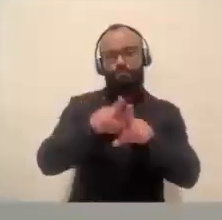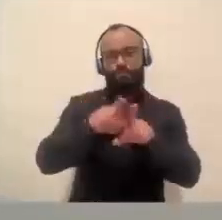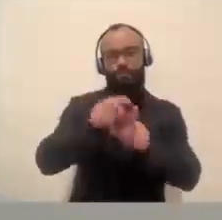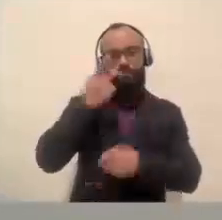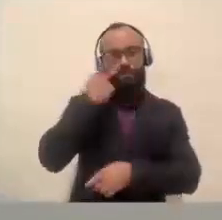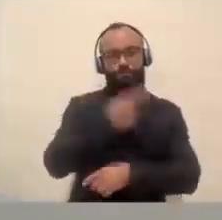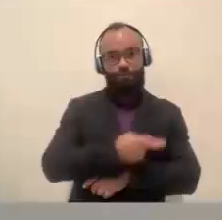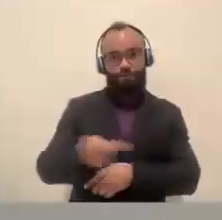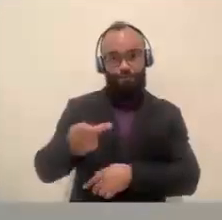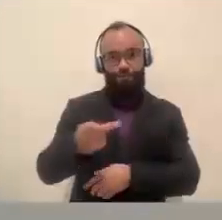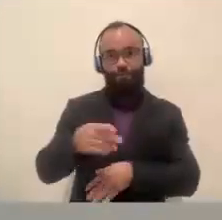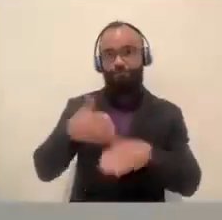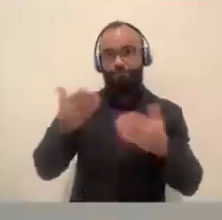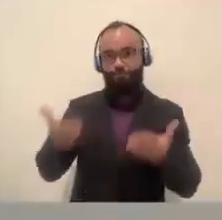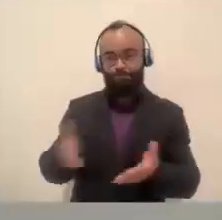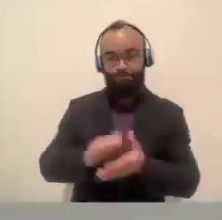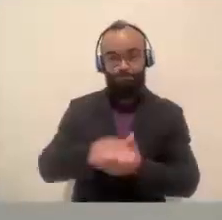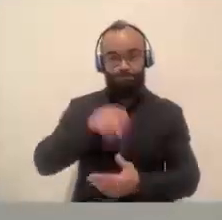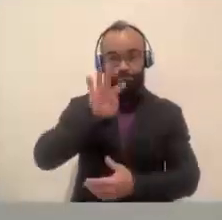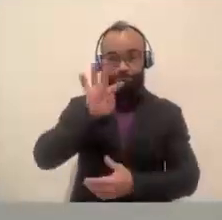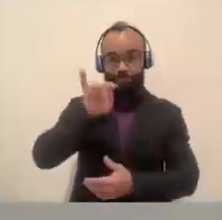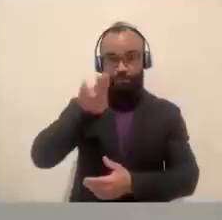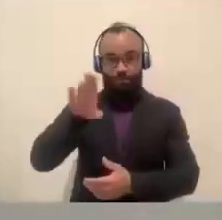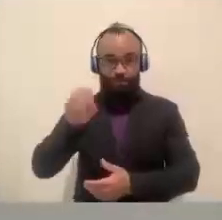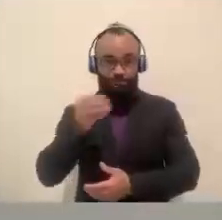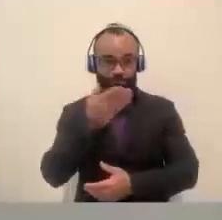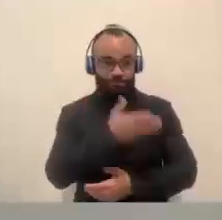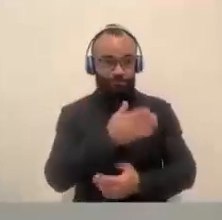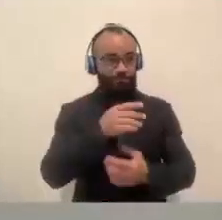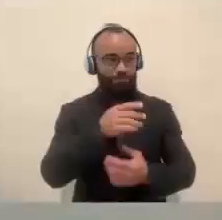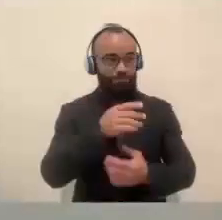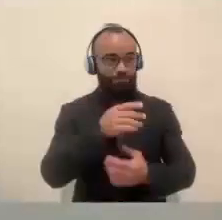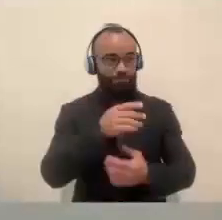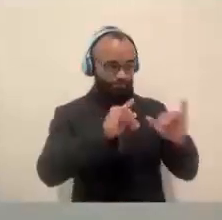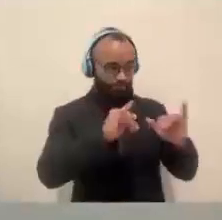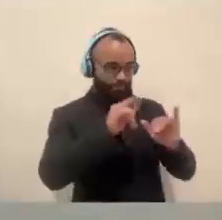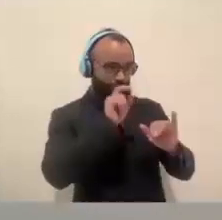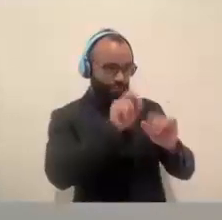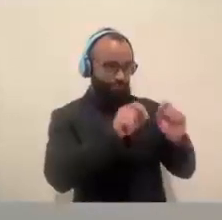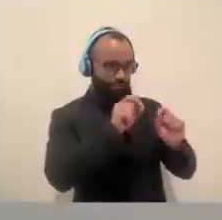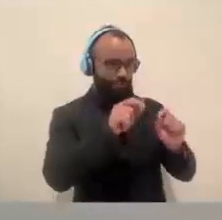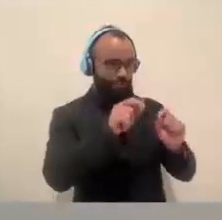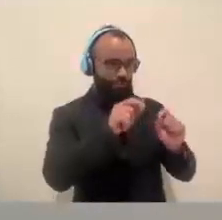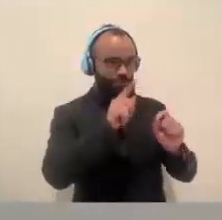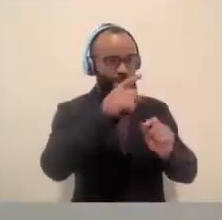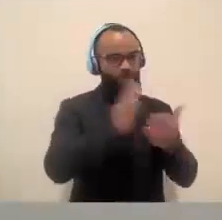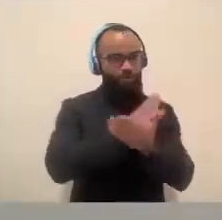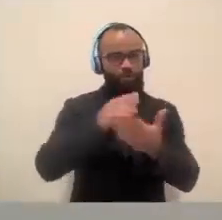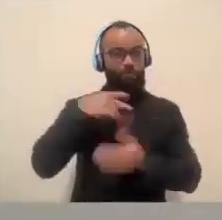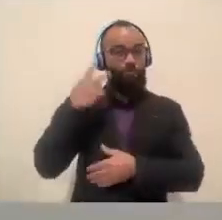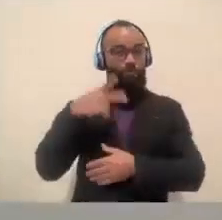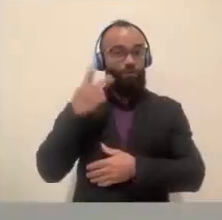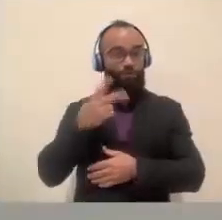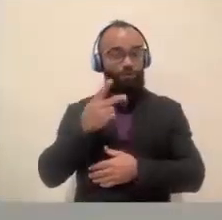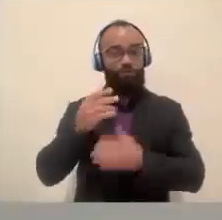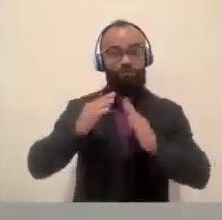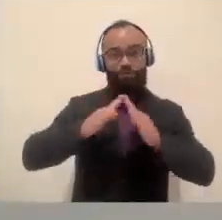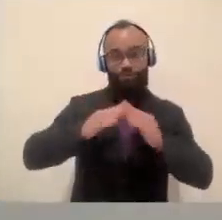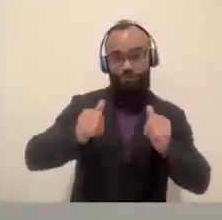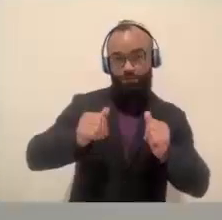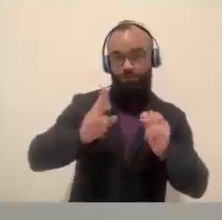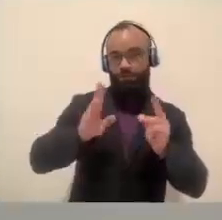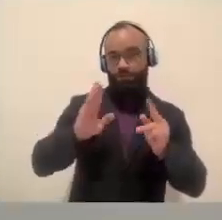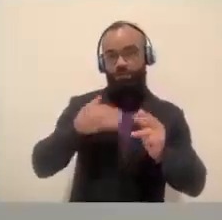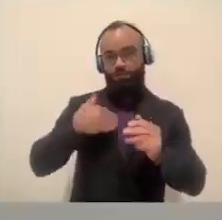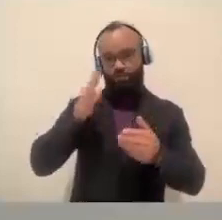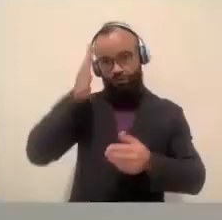para você que ontem também a gente, alguns vereadores também solicitaram e quero desde já agradecer